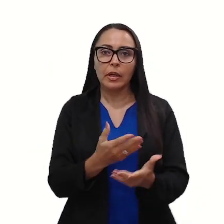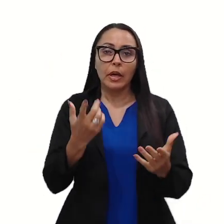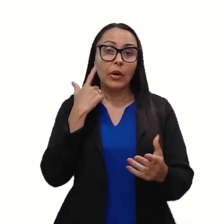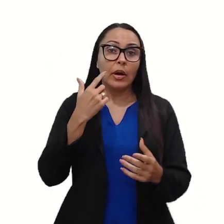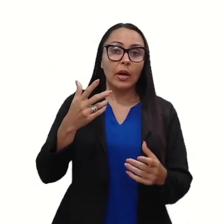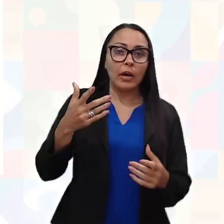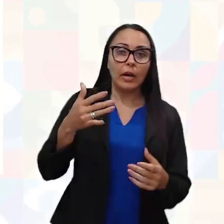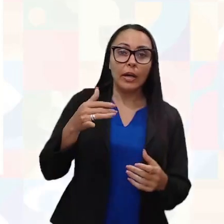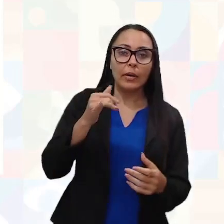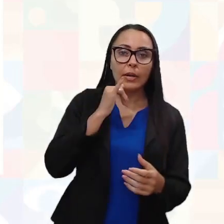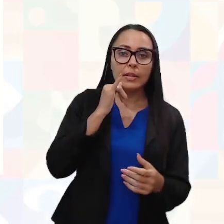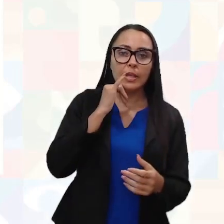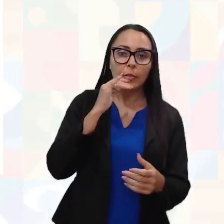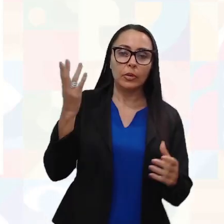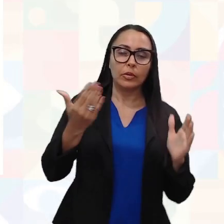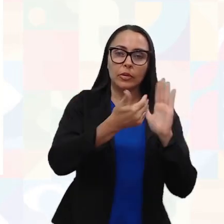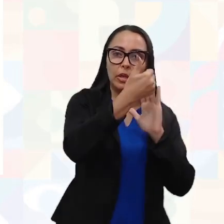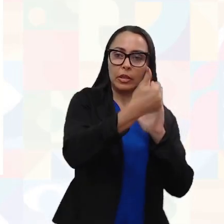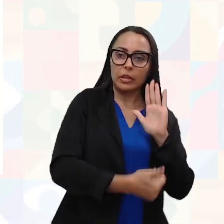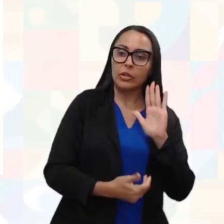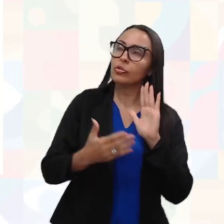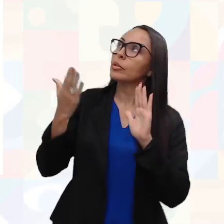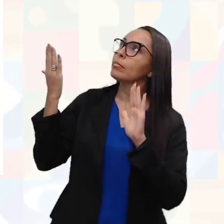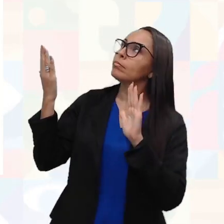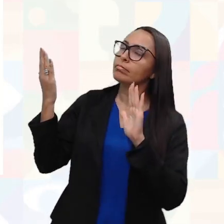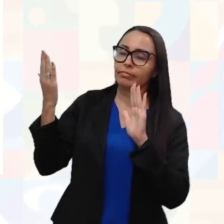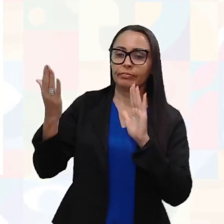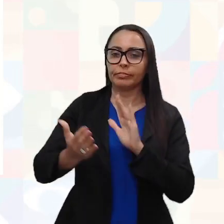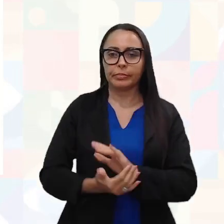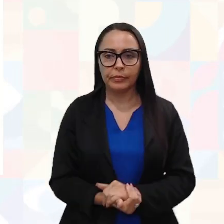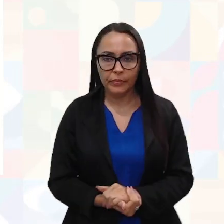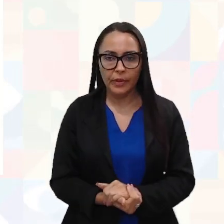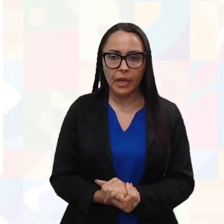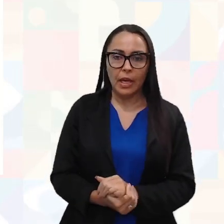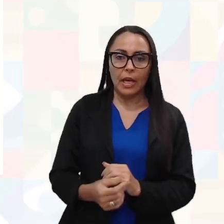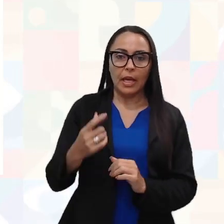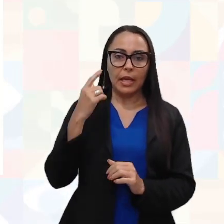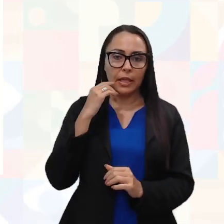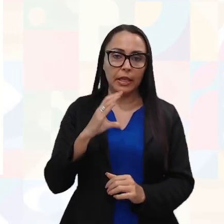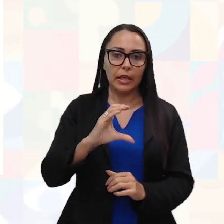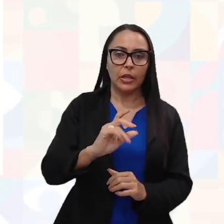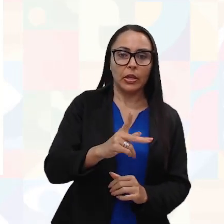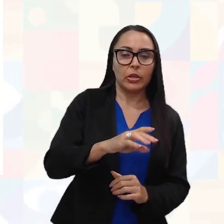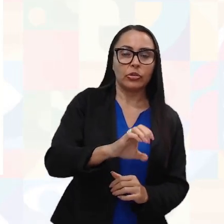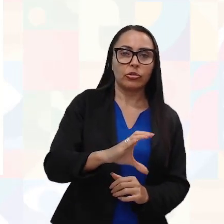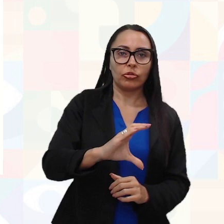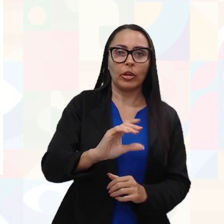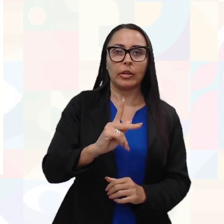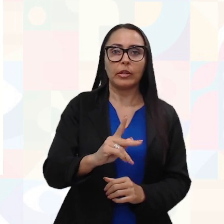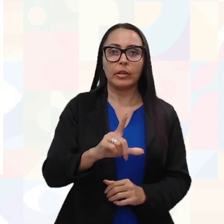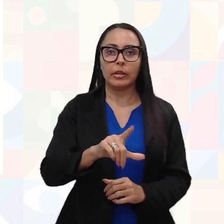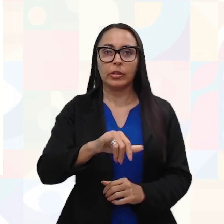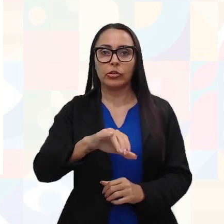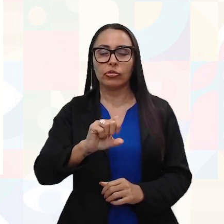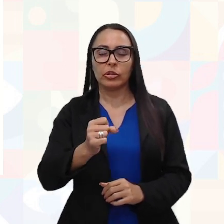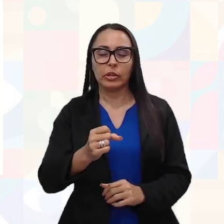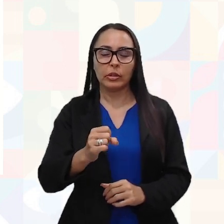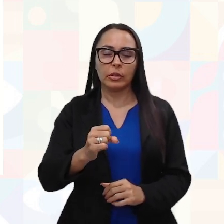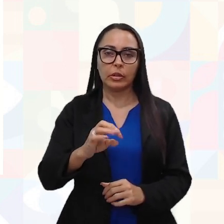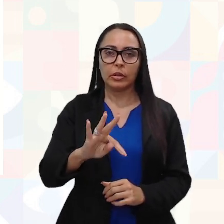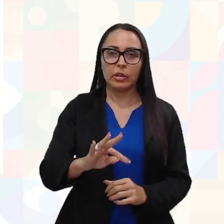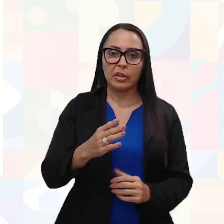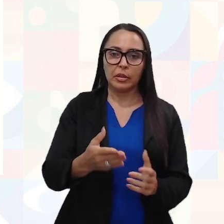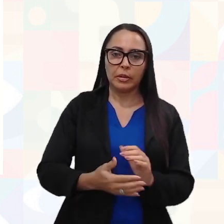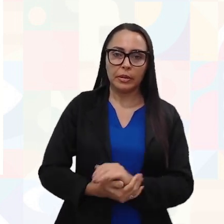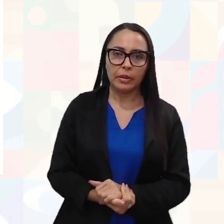exemplo de checklist, tá? O checklist, ele geralmente é utilizado para verificar dados de não conformidade de um bem ou